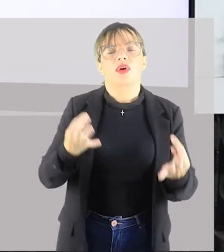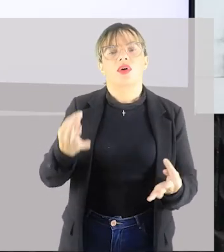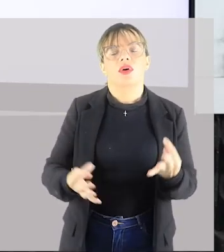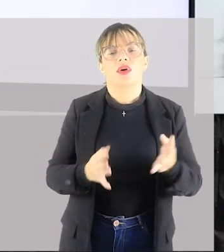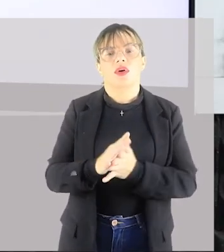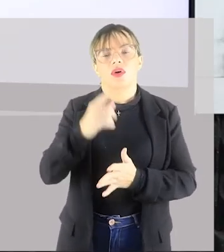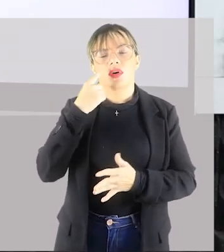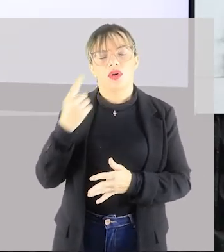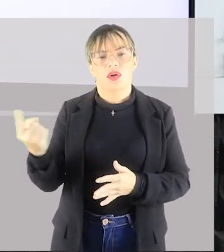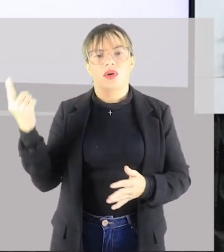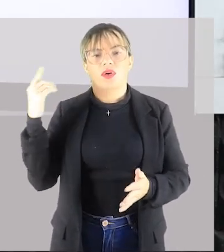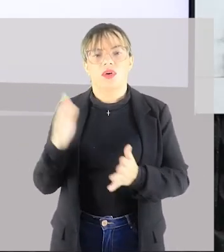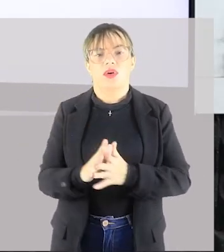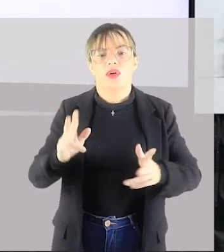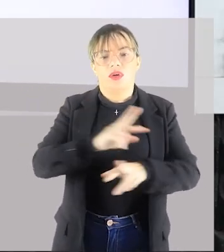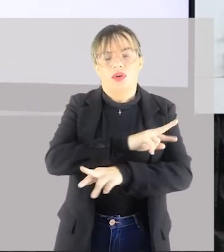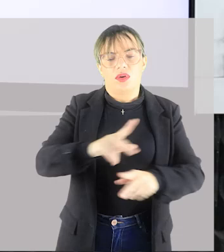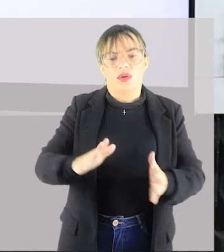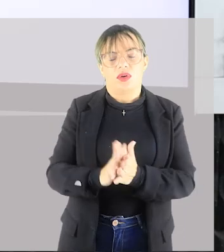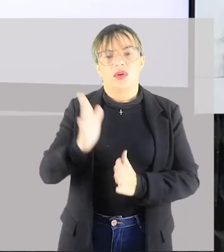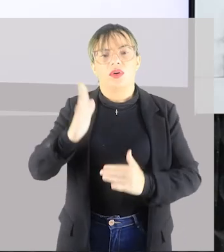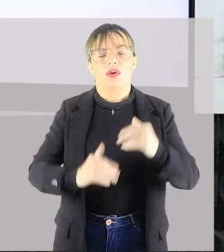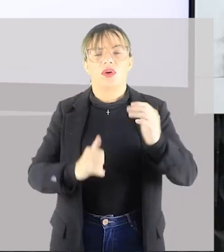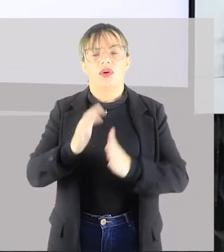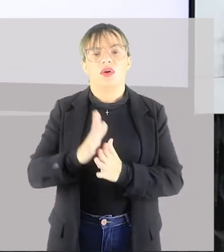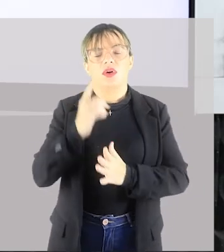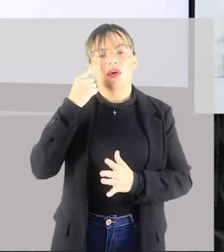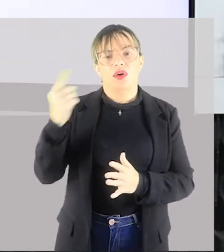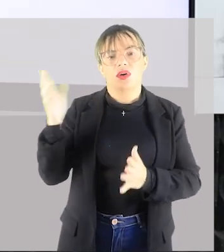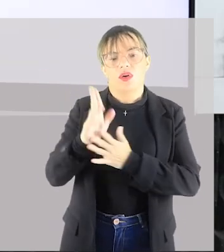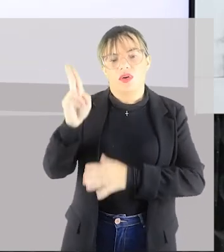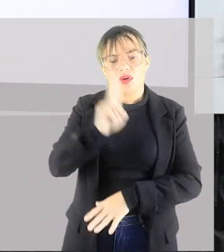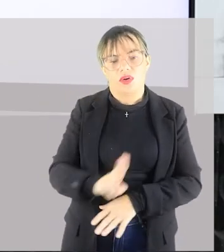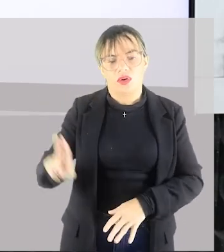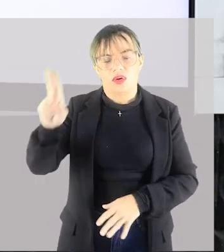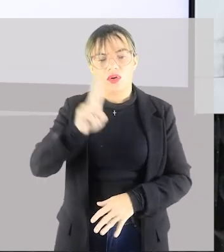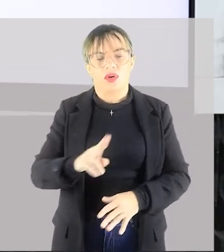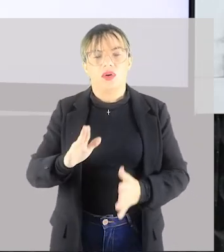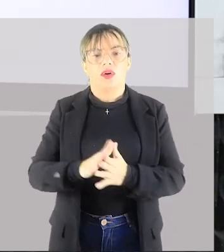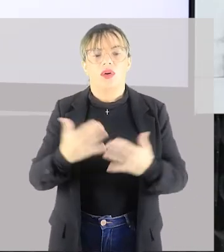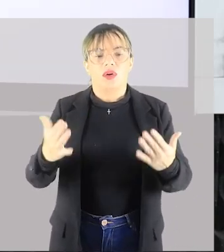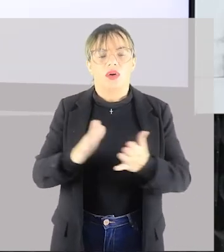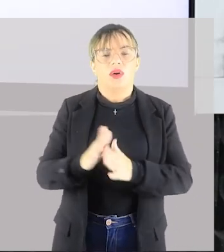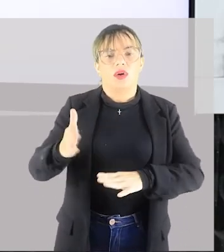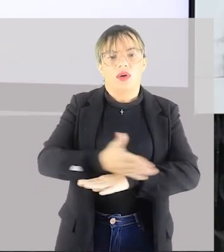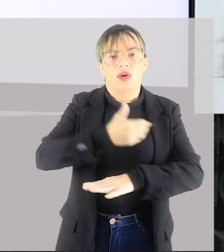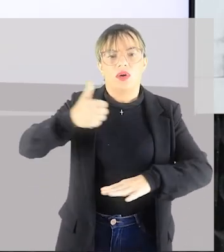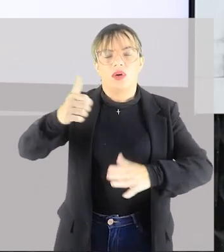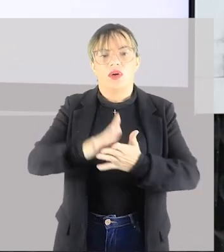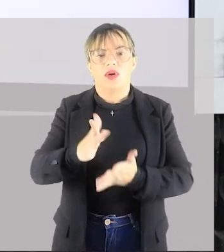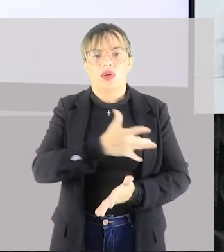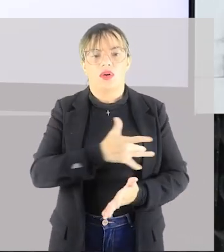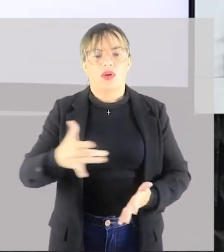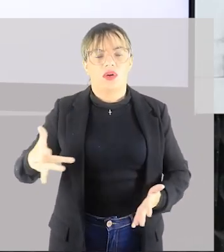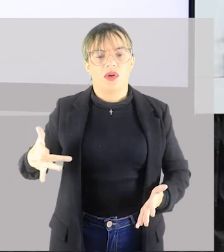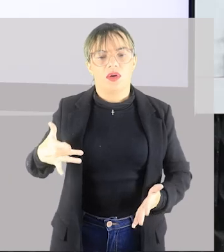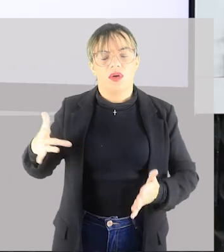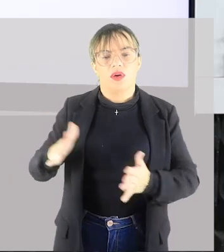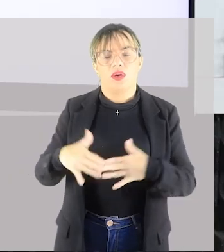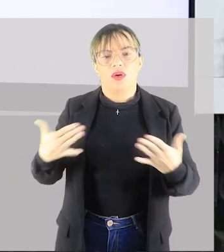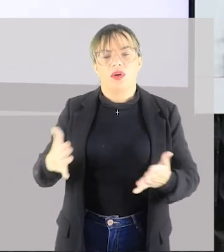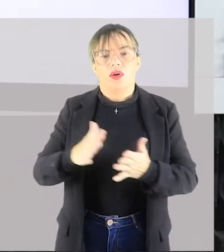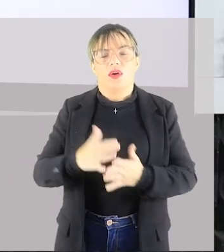Então, vários profissionais utilizam a dança como terapia, como melhora da saúde, tanto física,